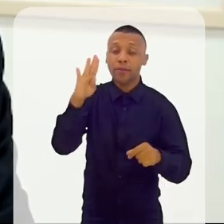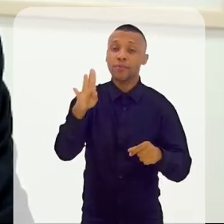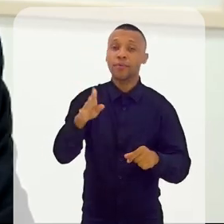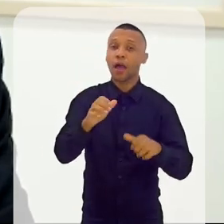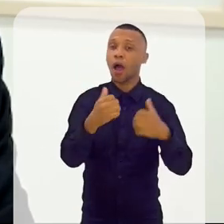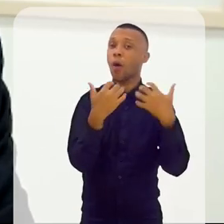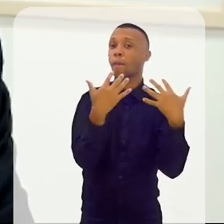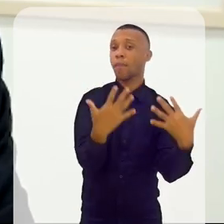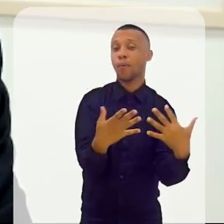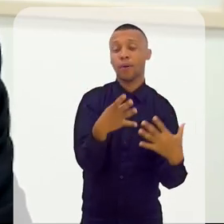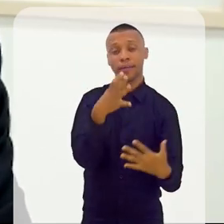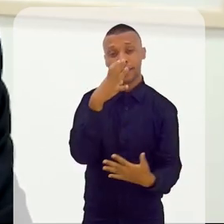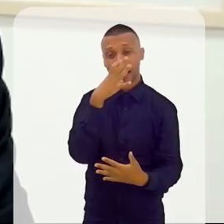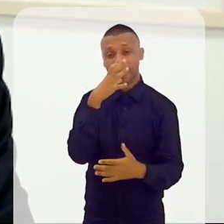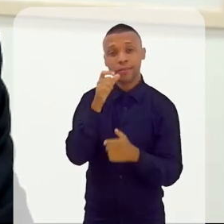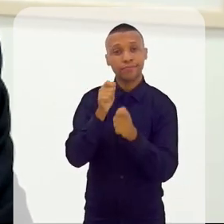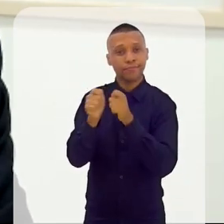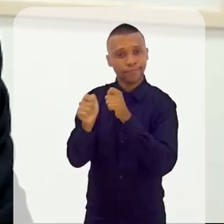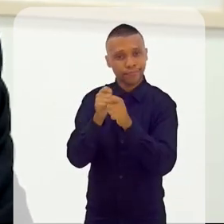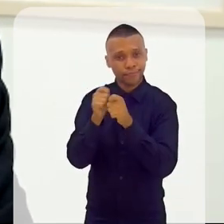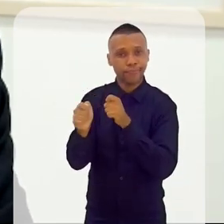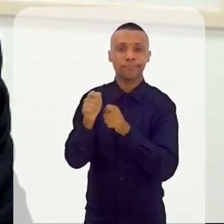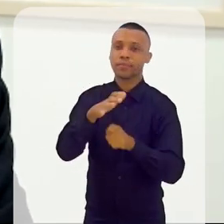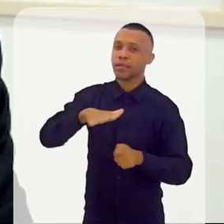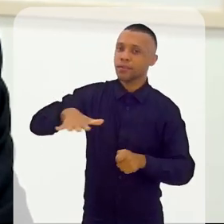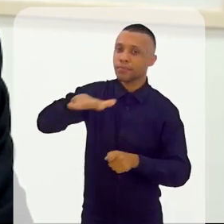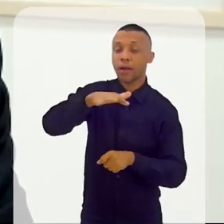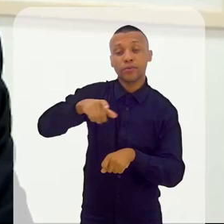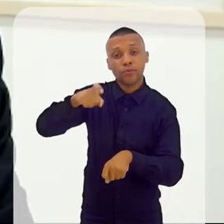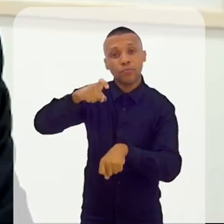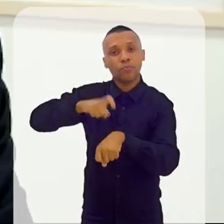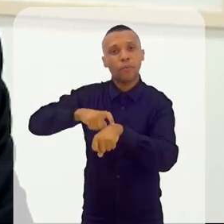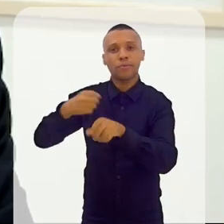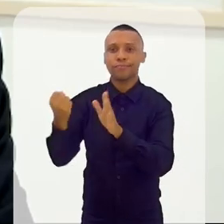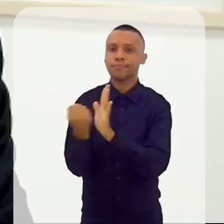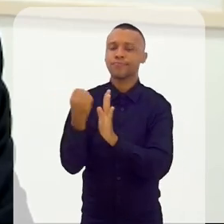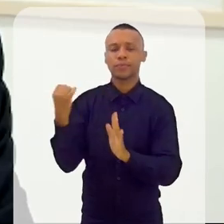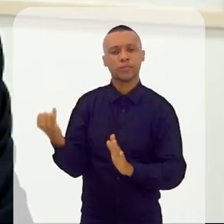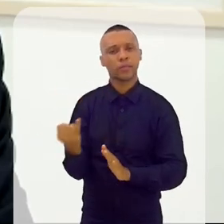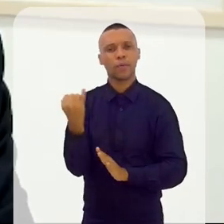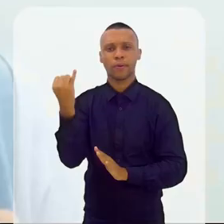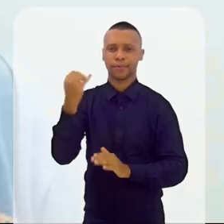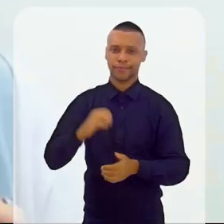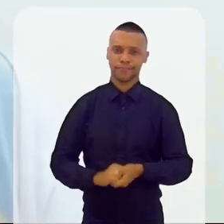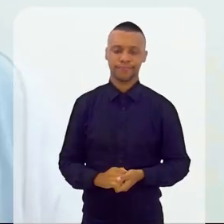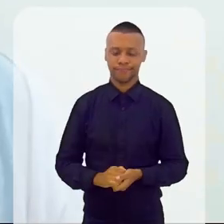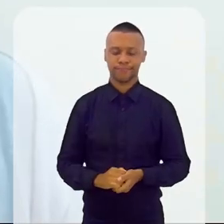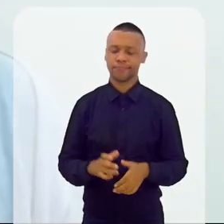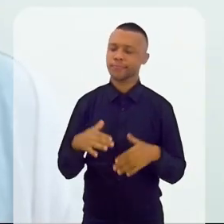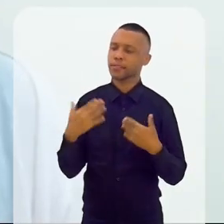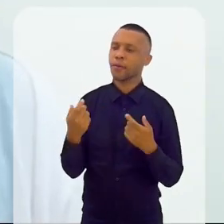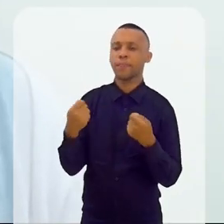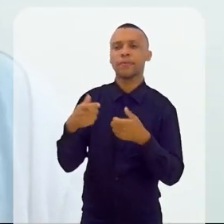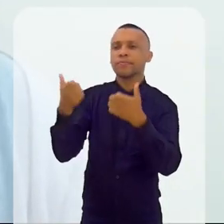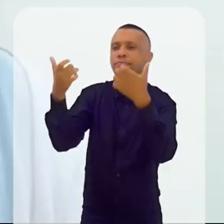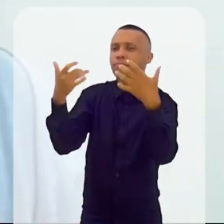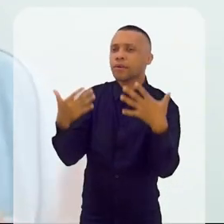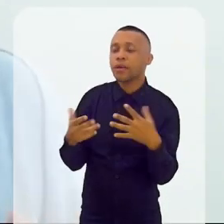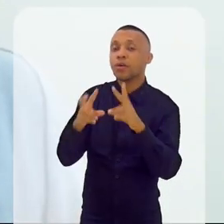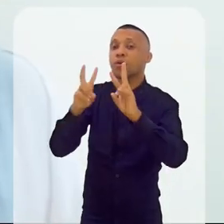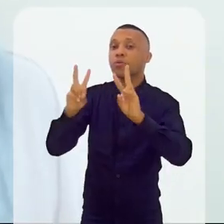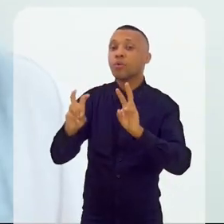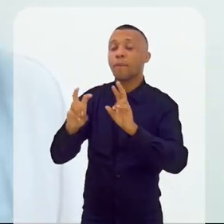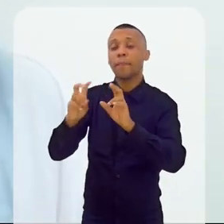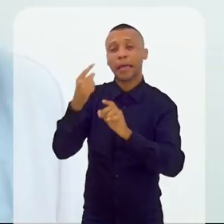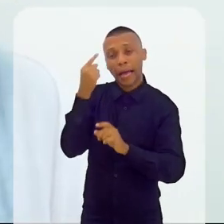dando atenção a nós nesse espaço e nesse momento tão importante. José Guilherme, eu queria que você falasse um pouquinho sobre a